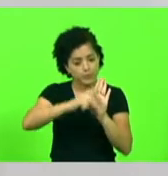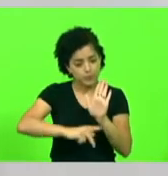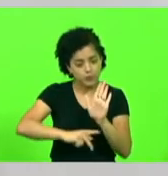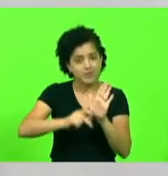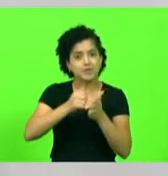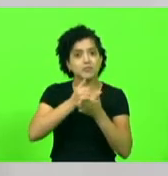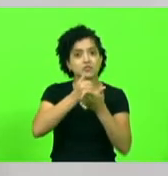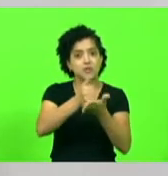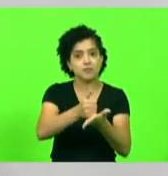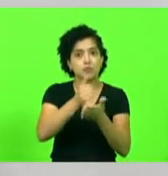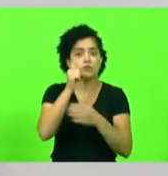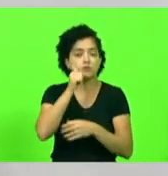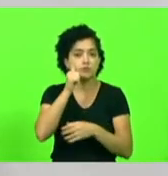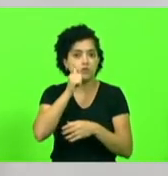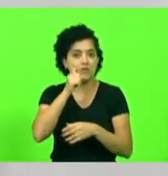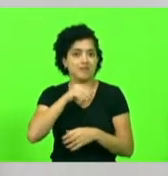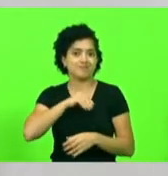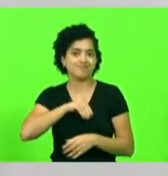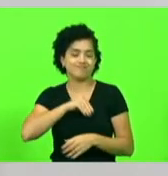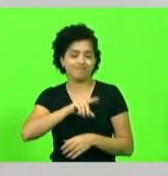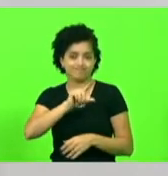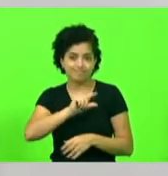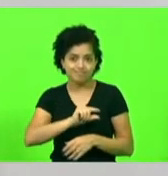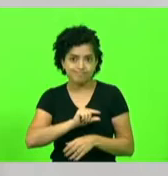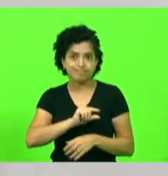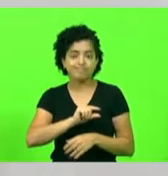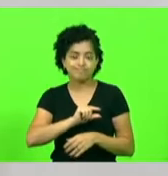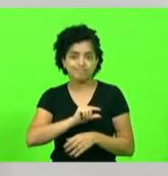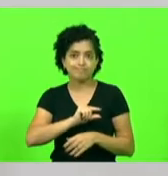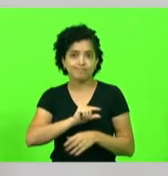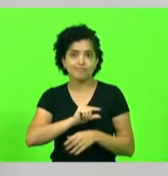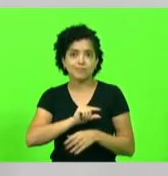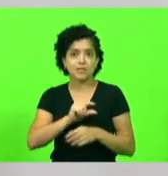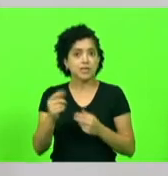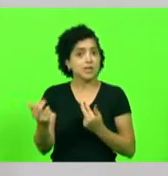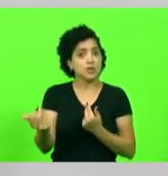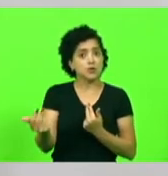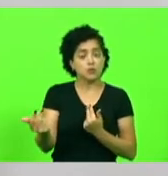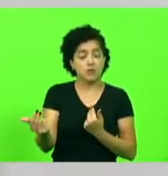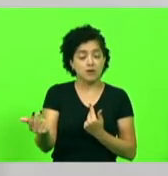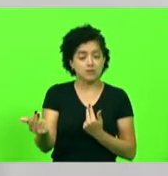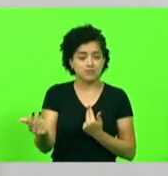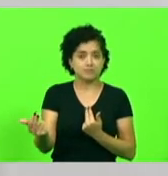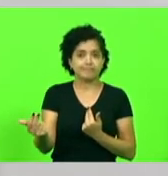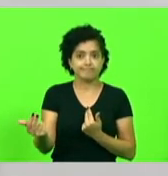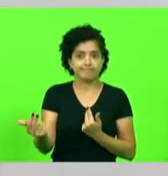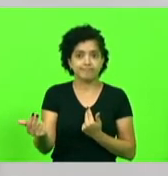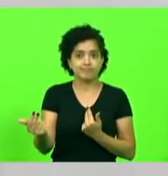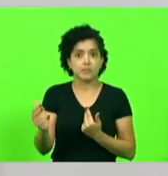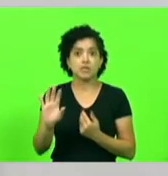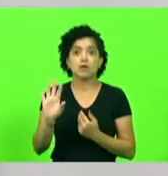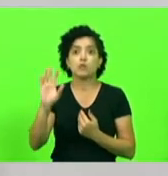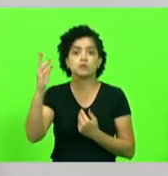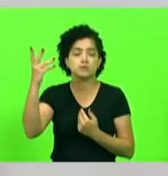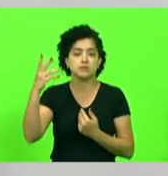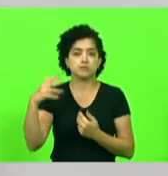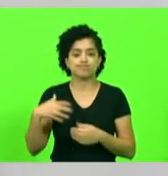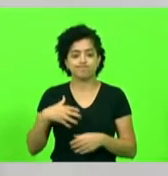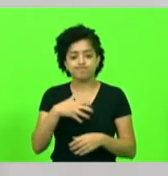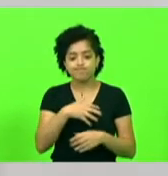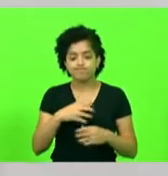às mulheres de baixa renda que passam pela mesma condição que eu passei. É inédito isso.